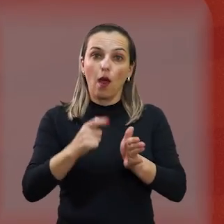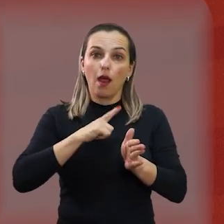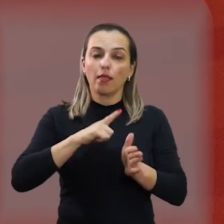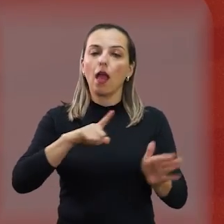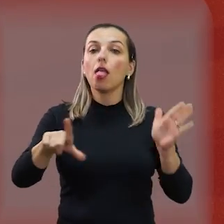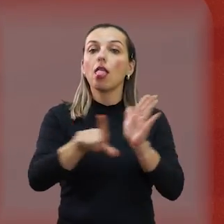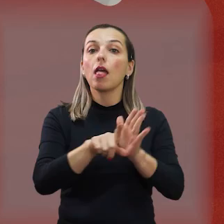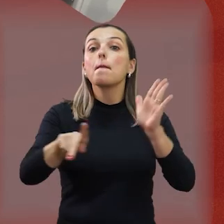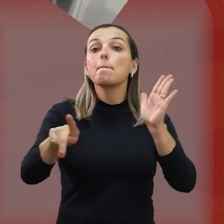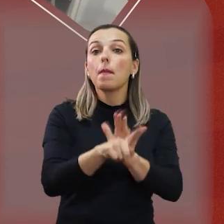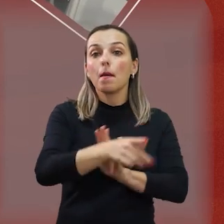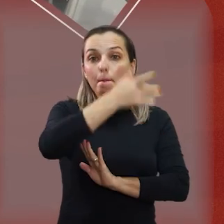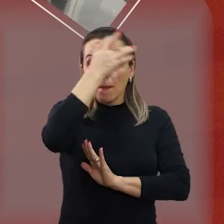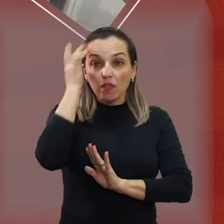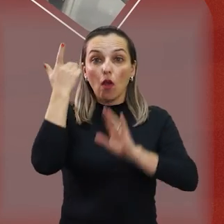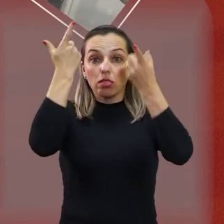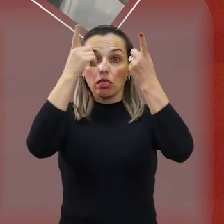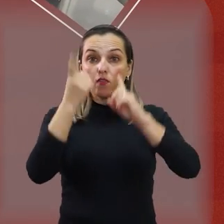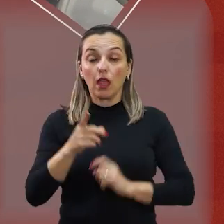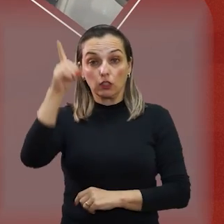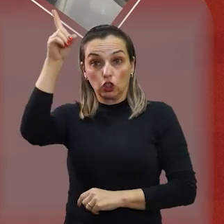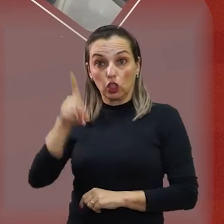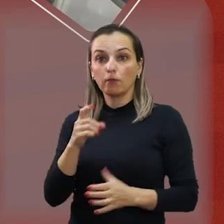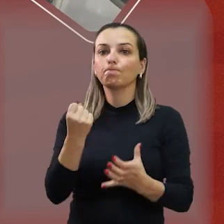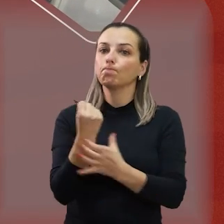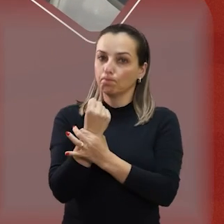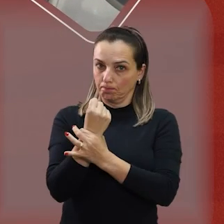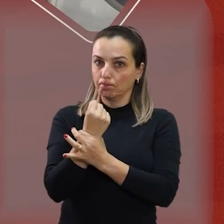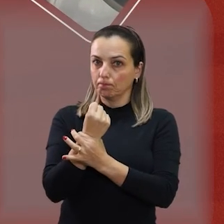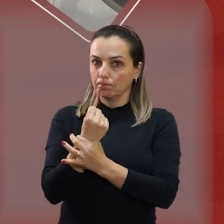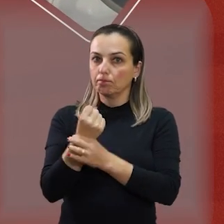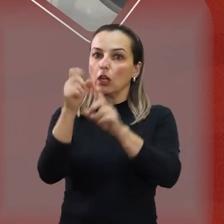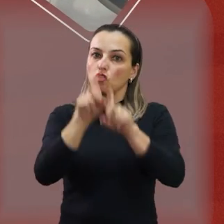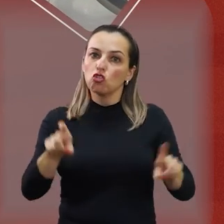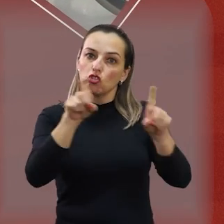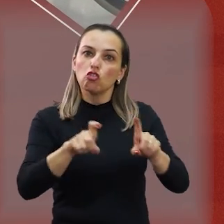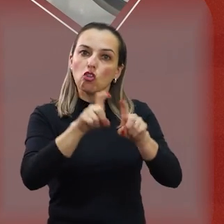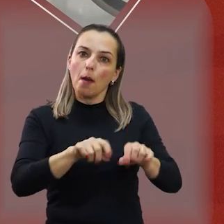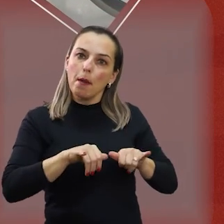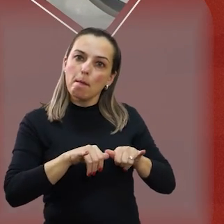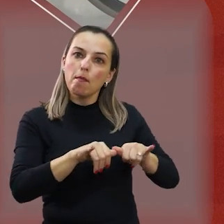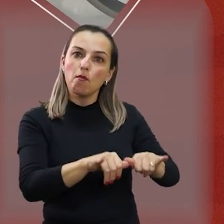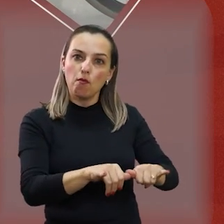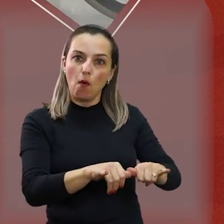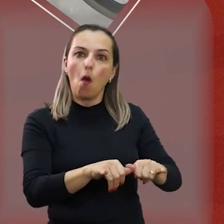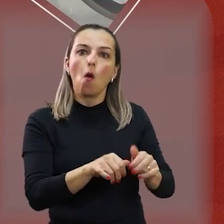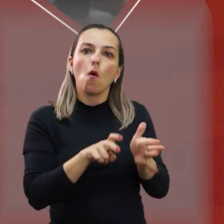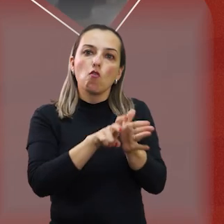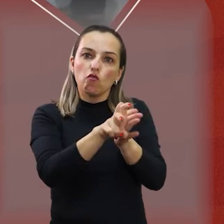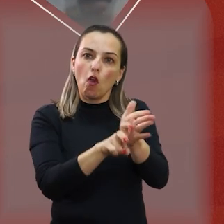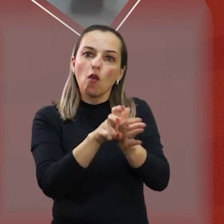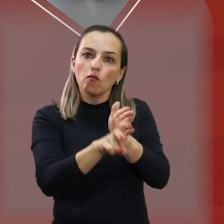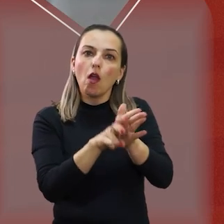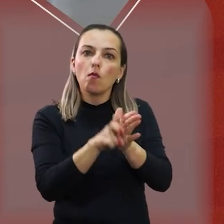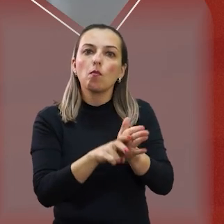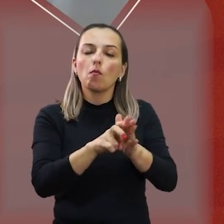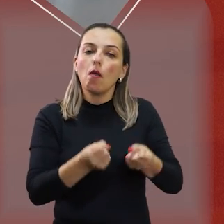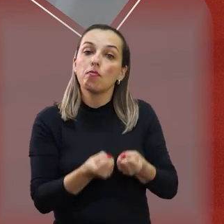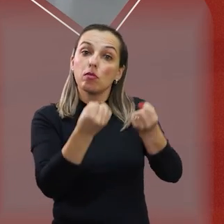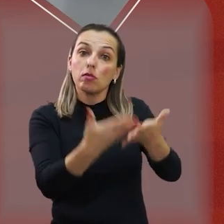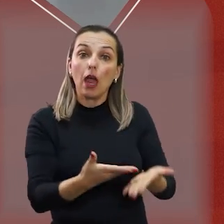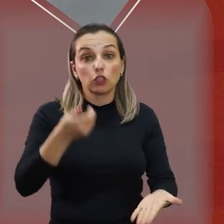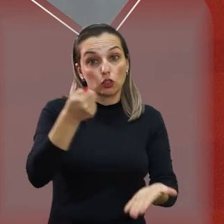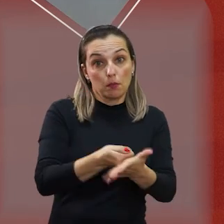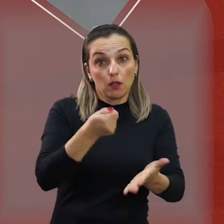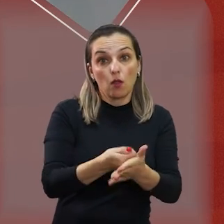Araraquara conta com leis municipais que visam assegurar os direitos das pessoas com deficiência. Aqui, shopping